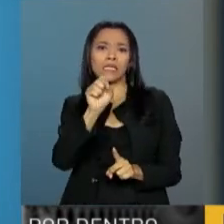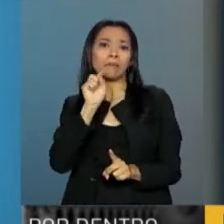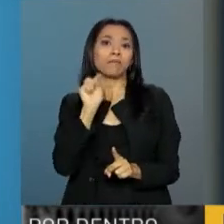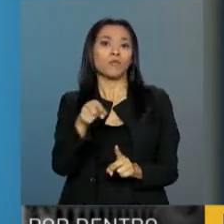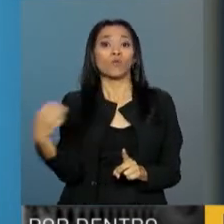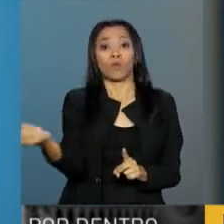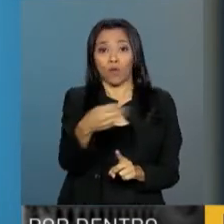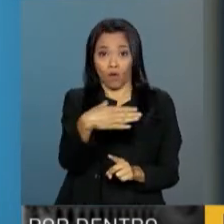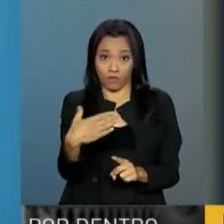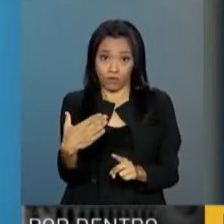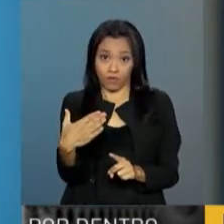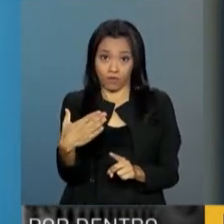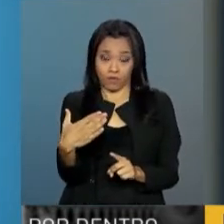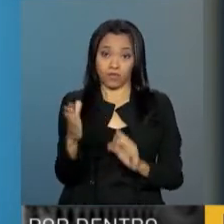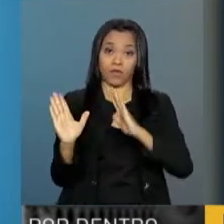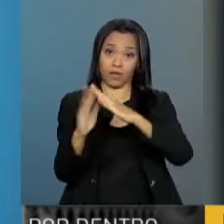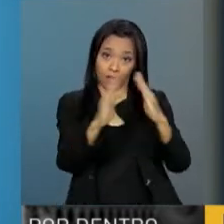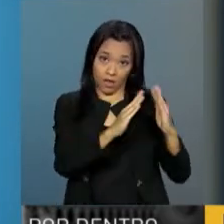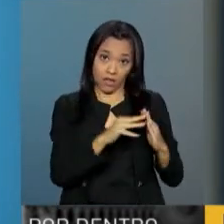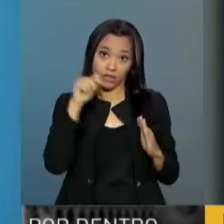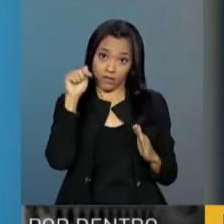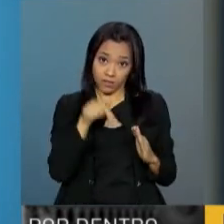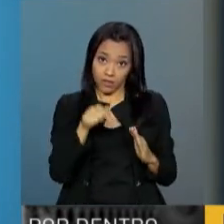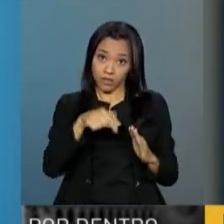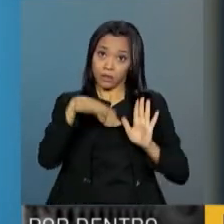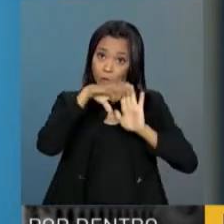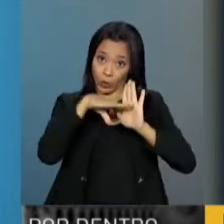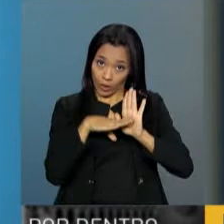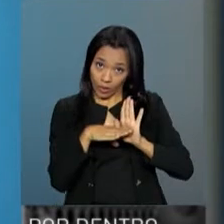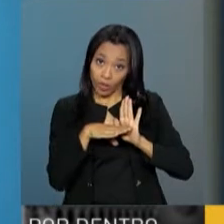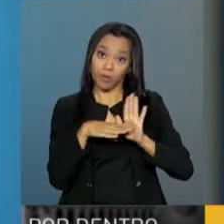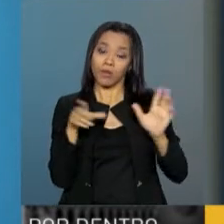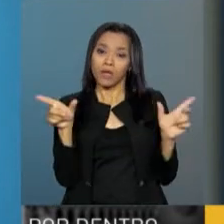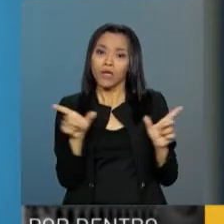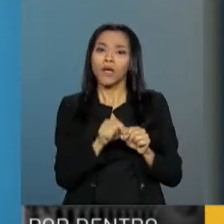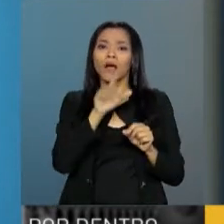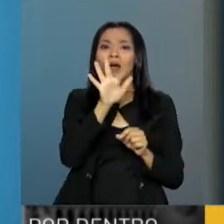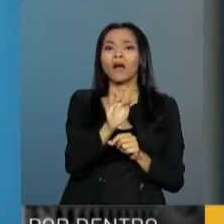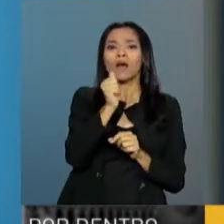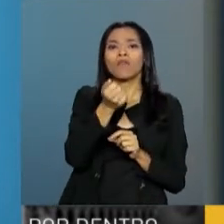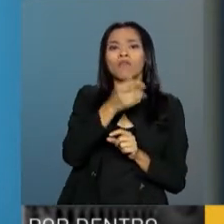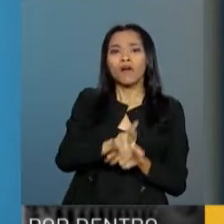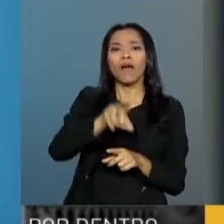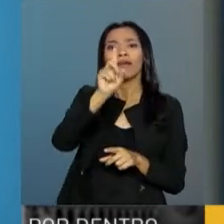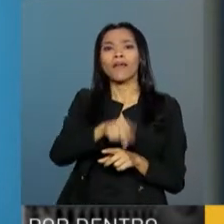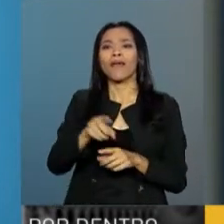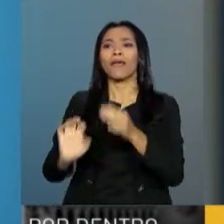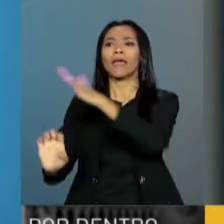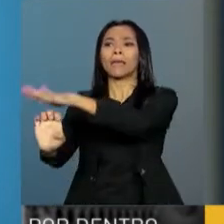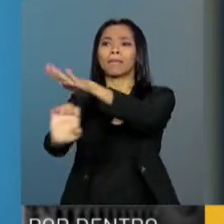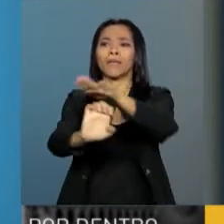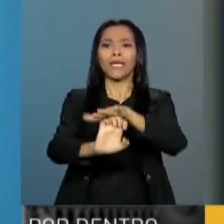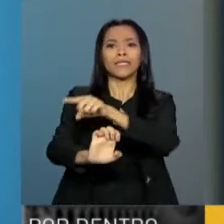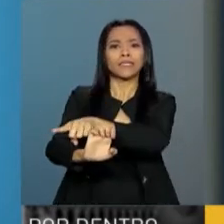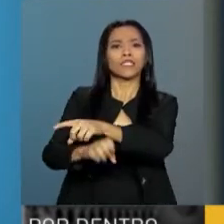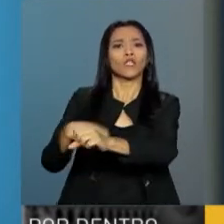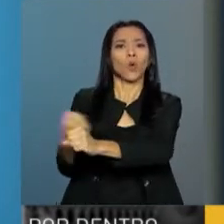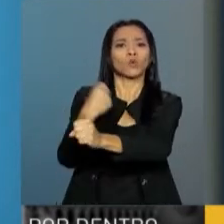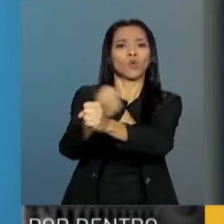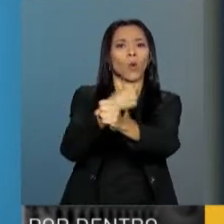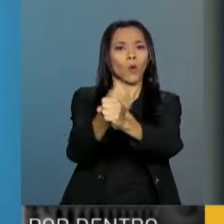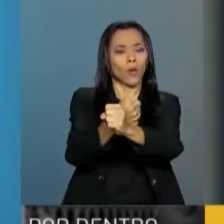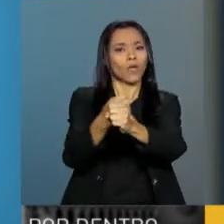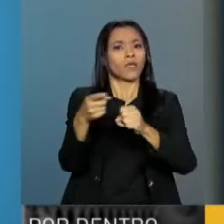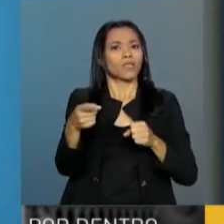programa Minha Casa Minha Vida FAR, que é o programa produzido por empresas consultoras e que a indicação